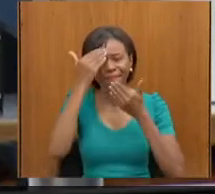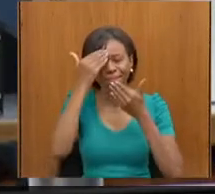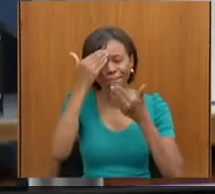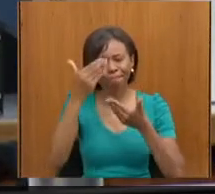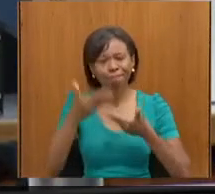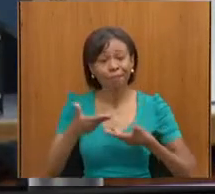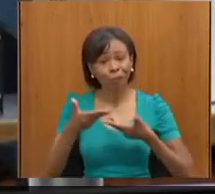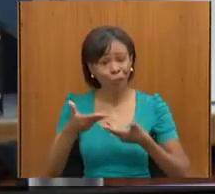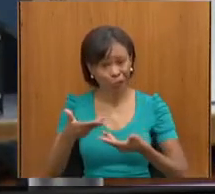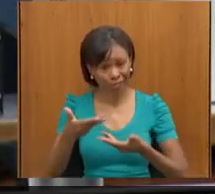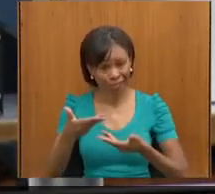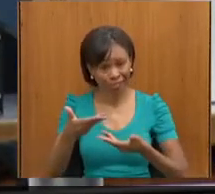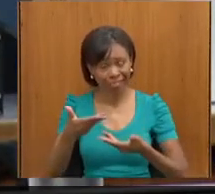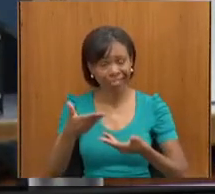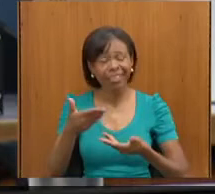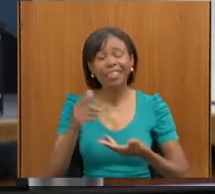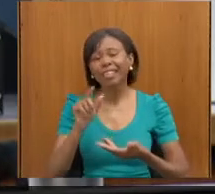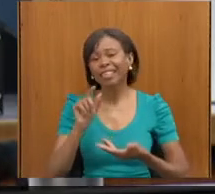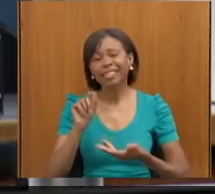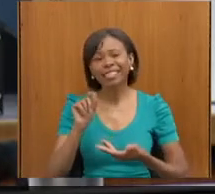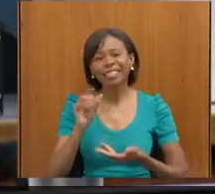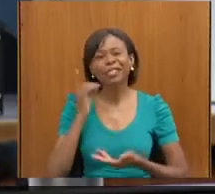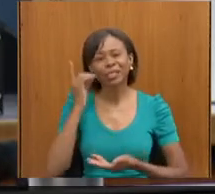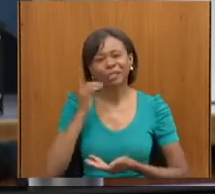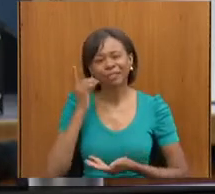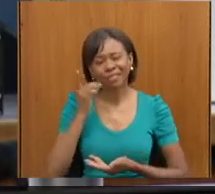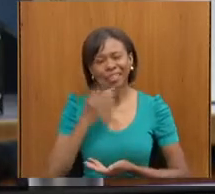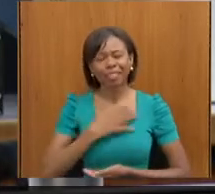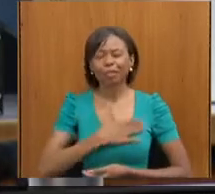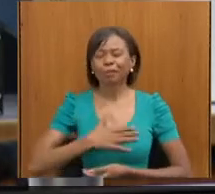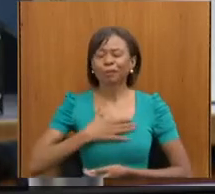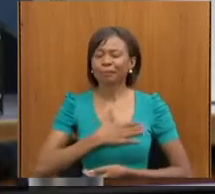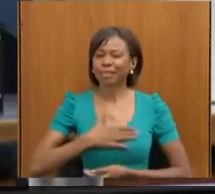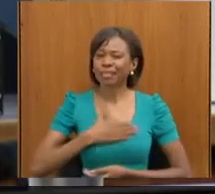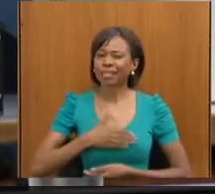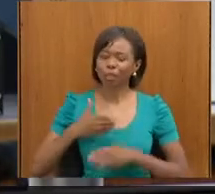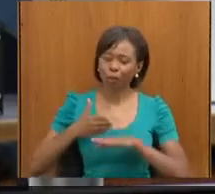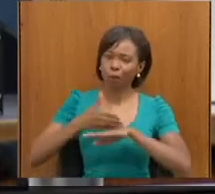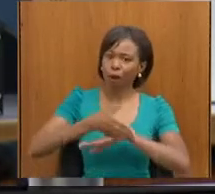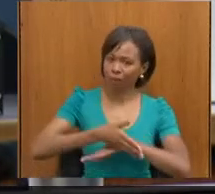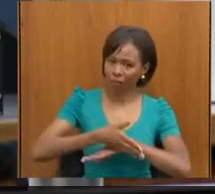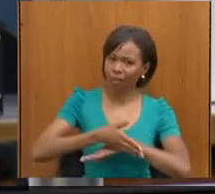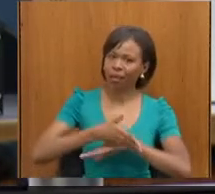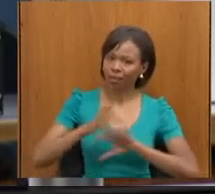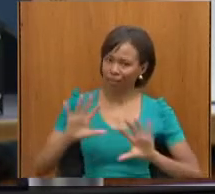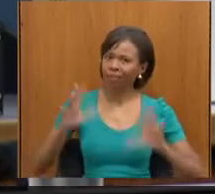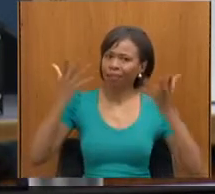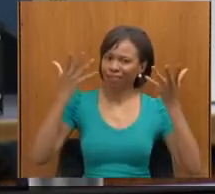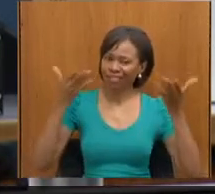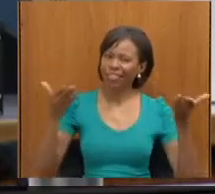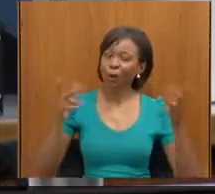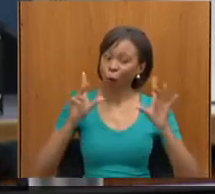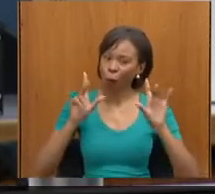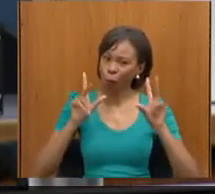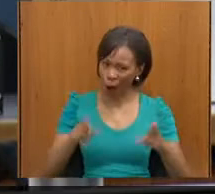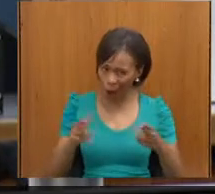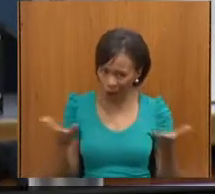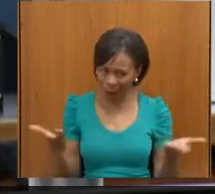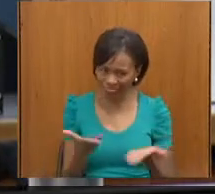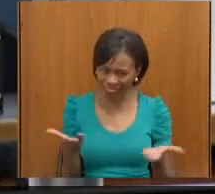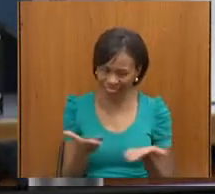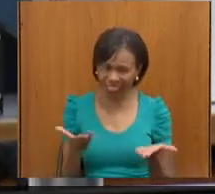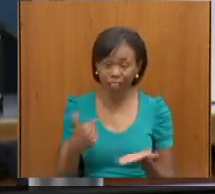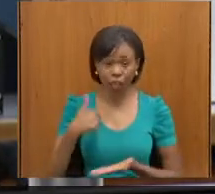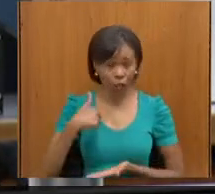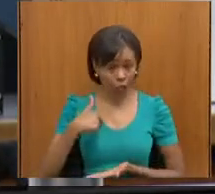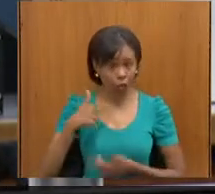deputado. É sempre um prazer a gente participar de eventos como esse, eu que estou na causa da